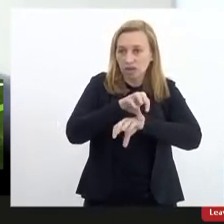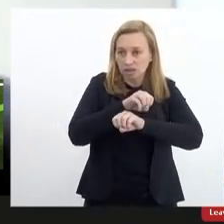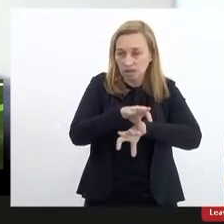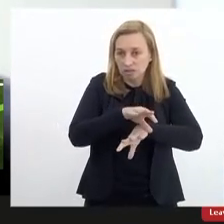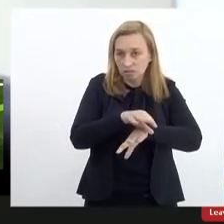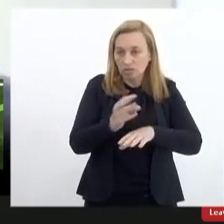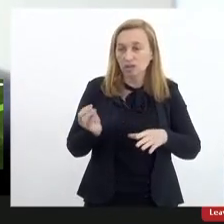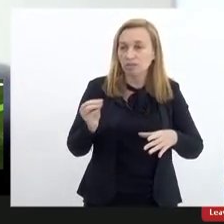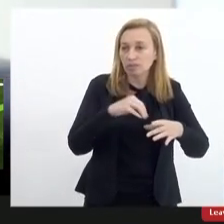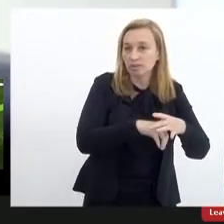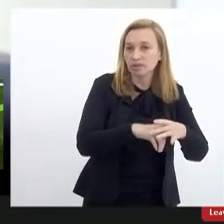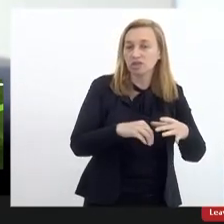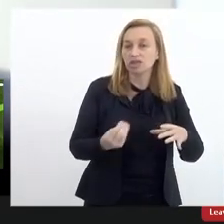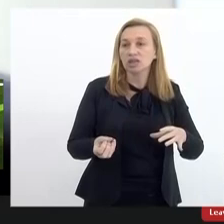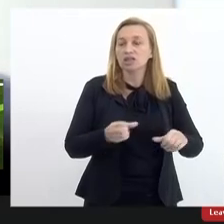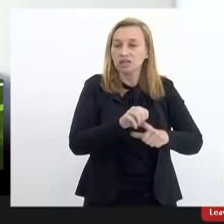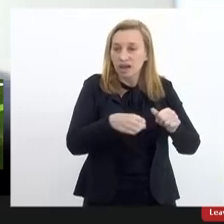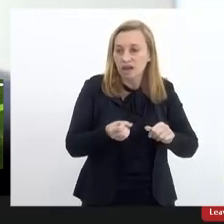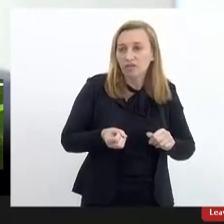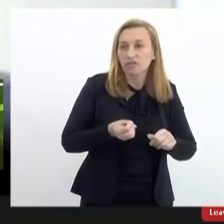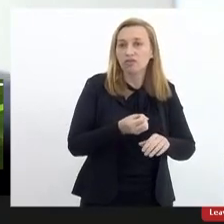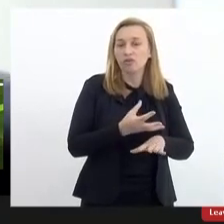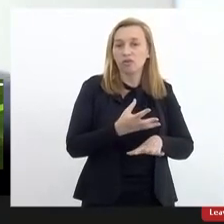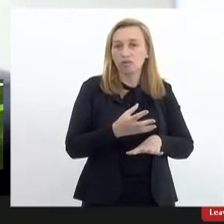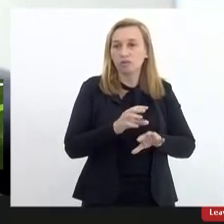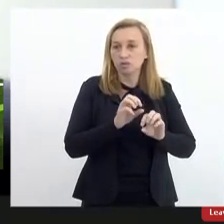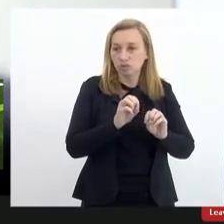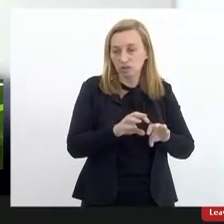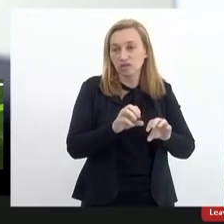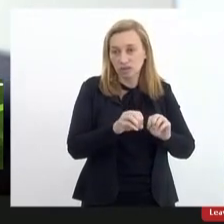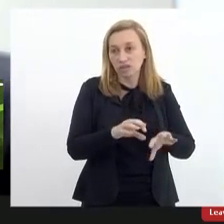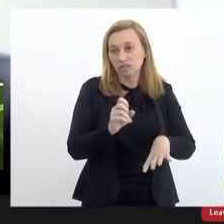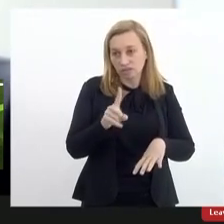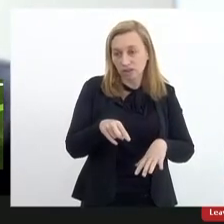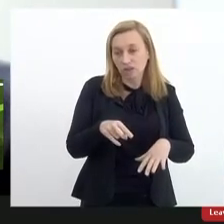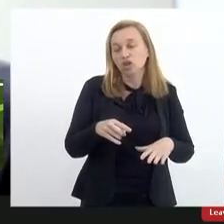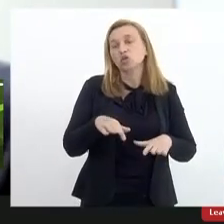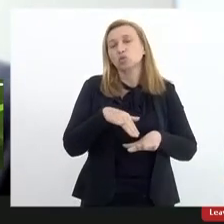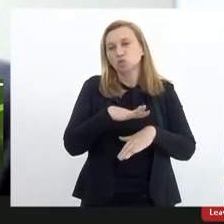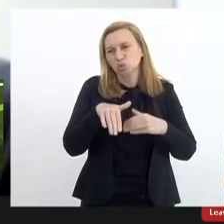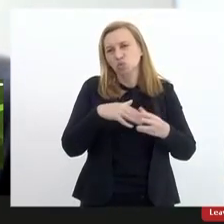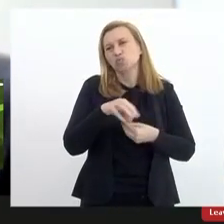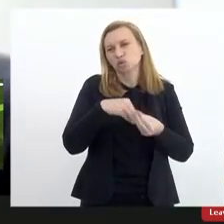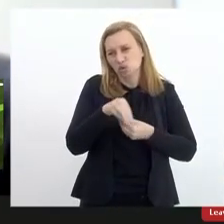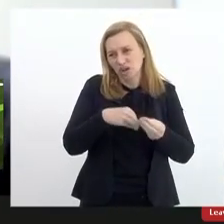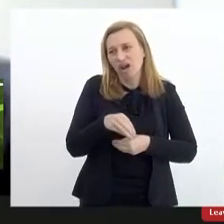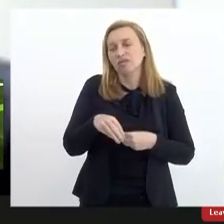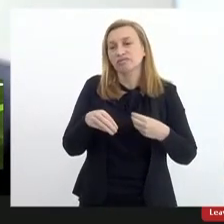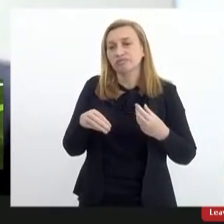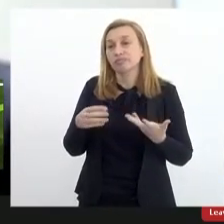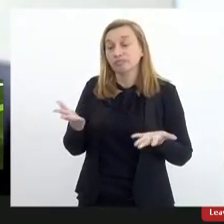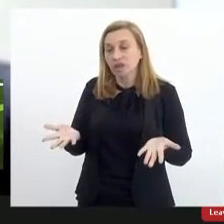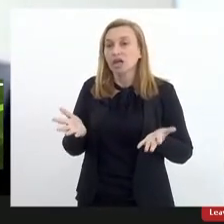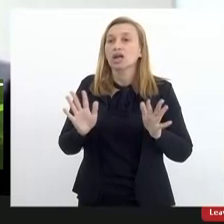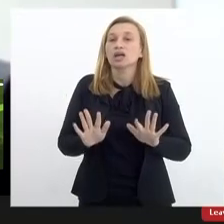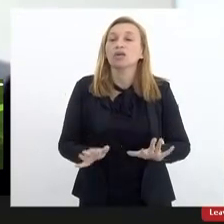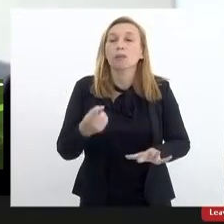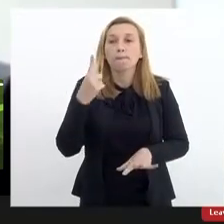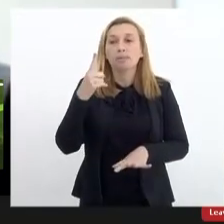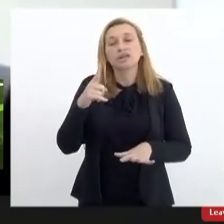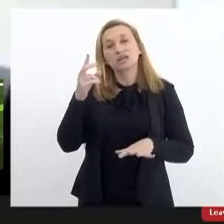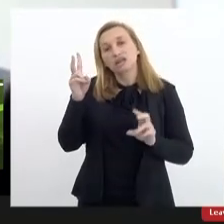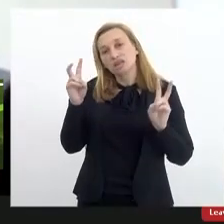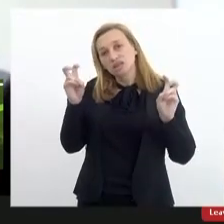a implementação dessa reforma logo na sequência ou no meio tudo misturado seria muito dramático então a gente tem essas